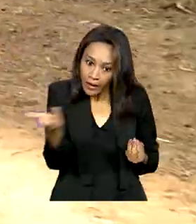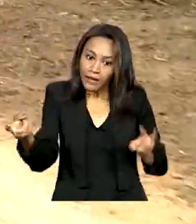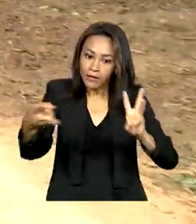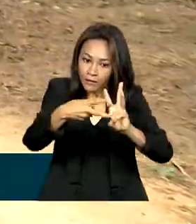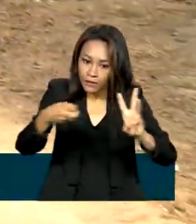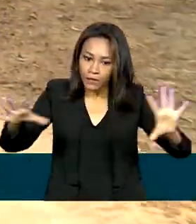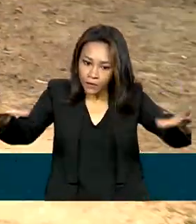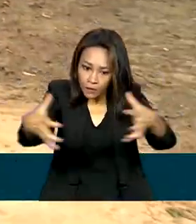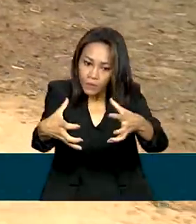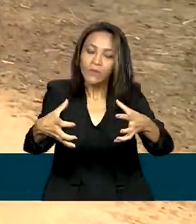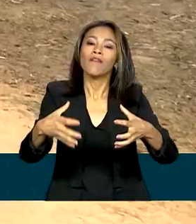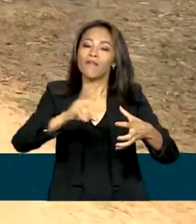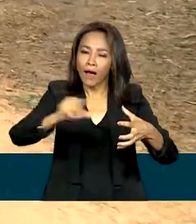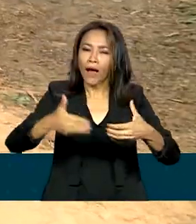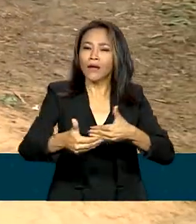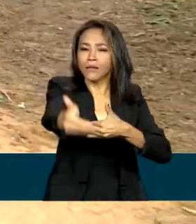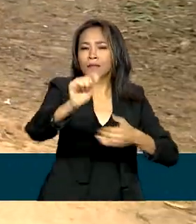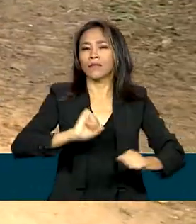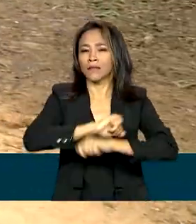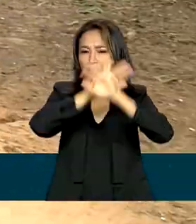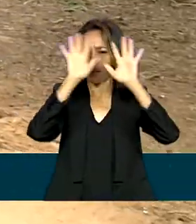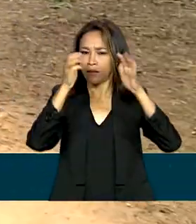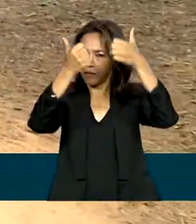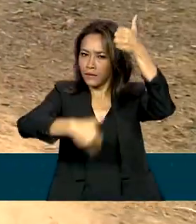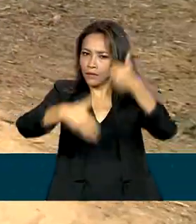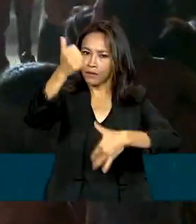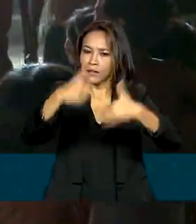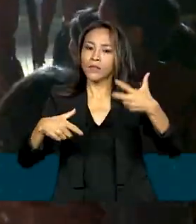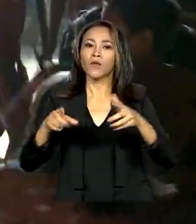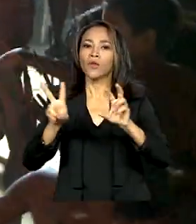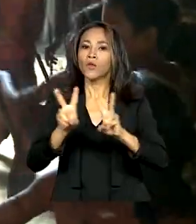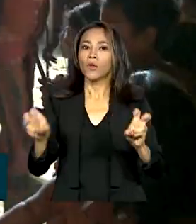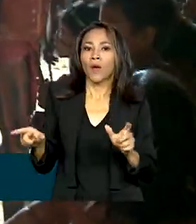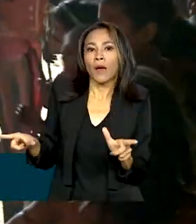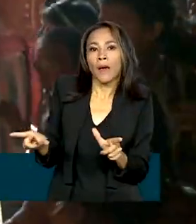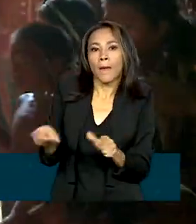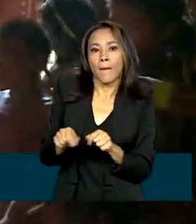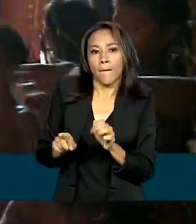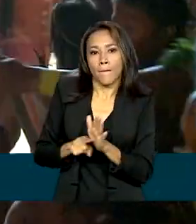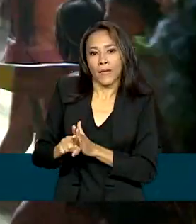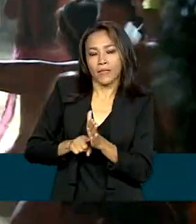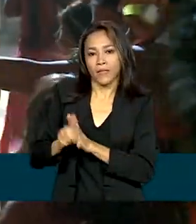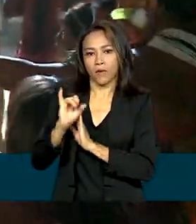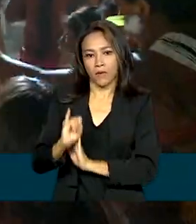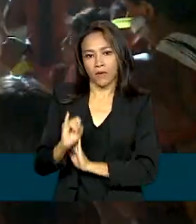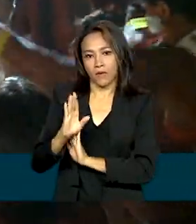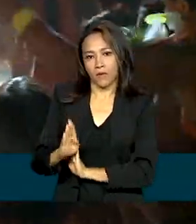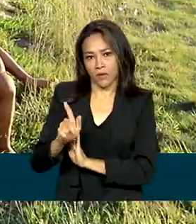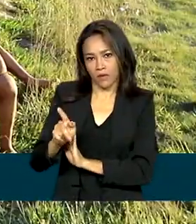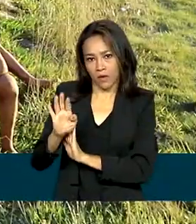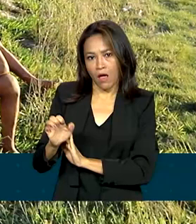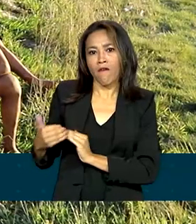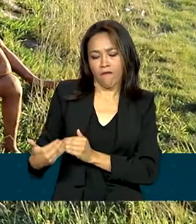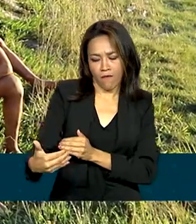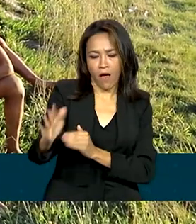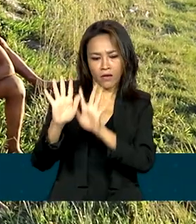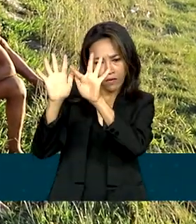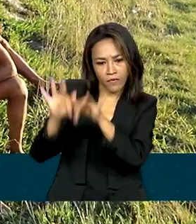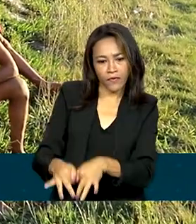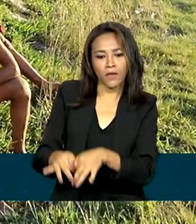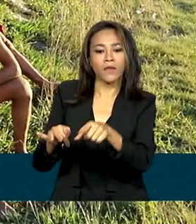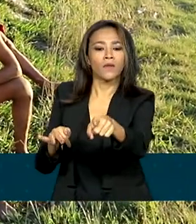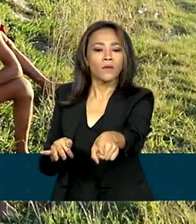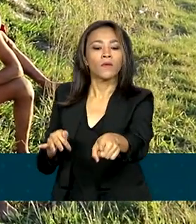questões serão esclarecidas com o Censo Demográfico. Iniciado em 2022, o levantamento será finalizado no território